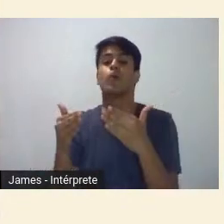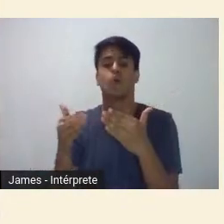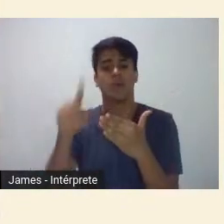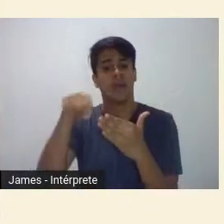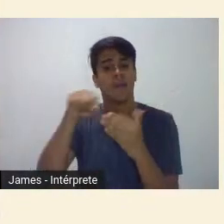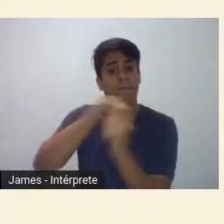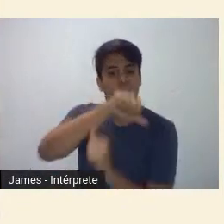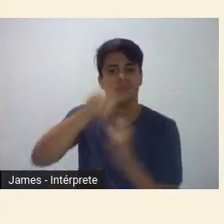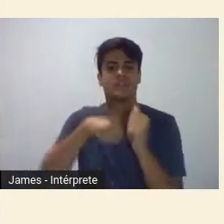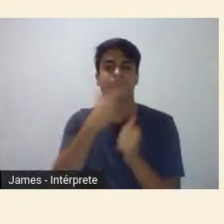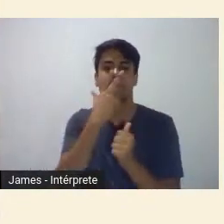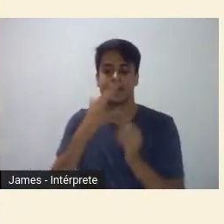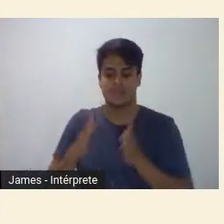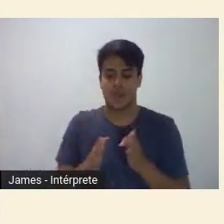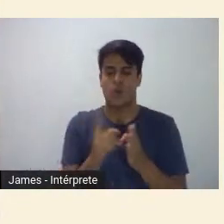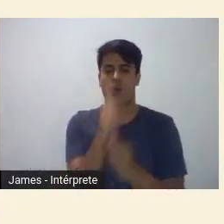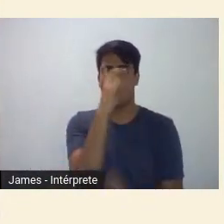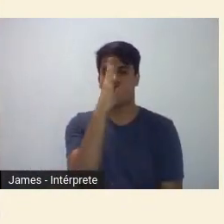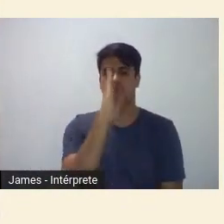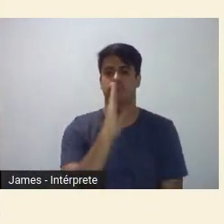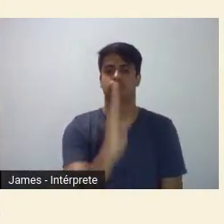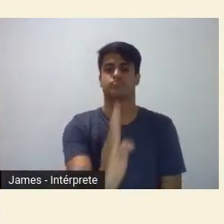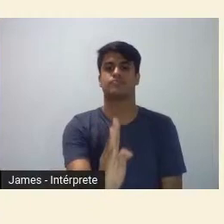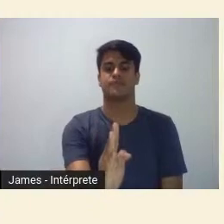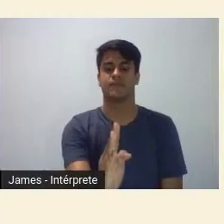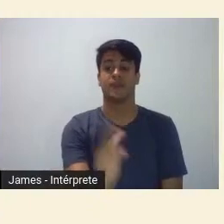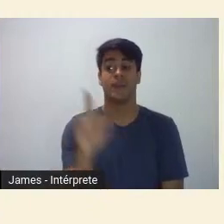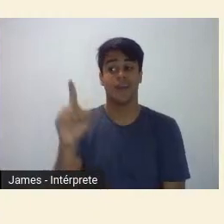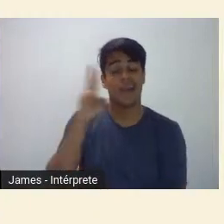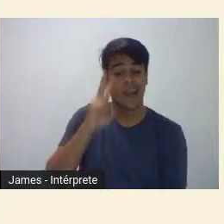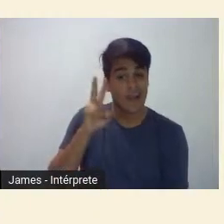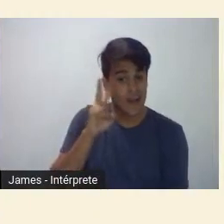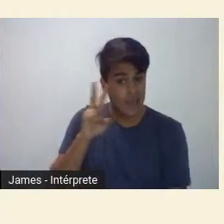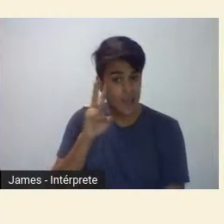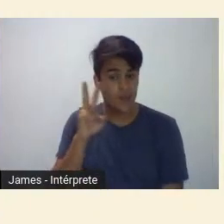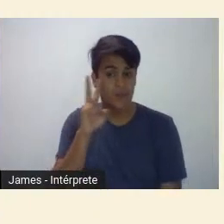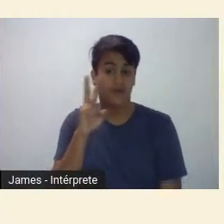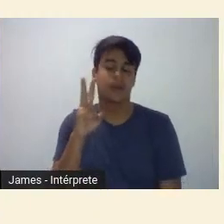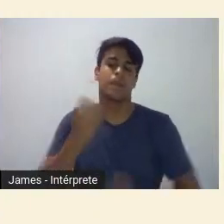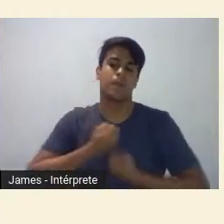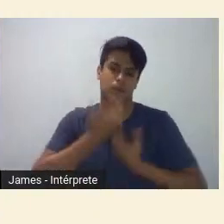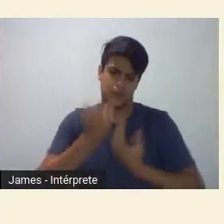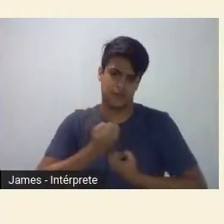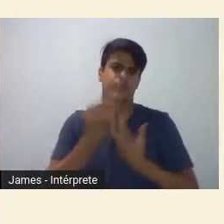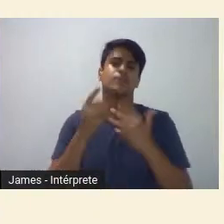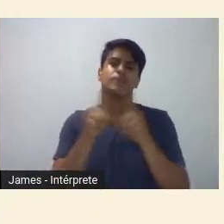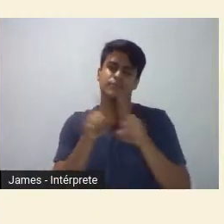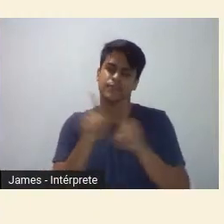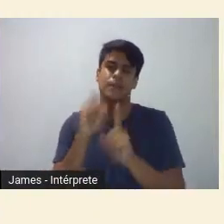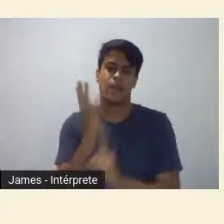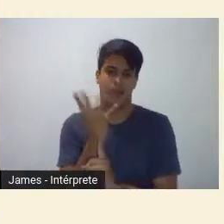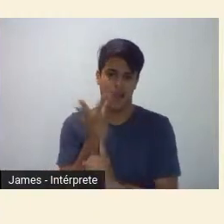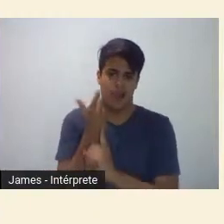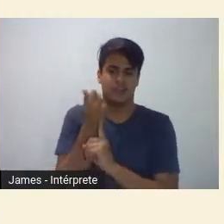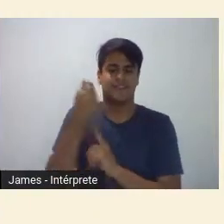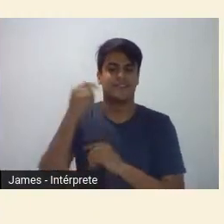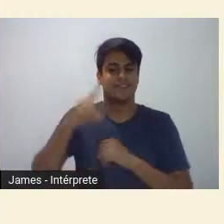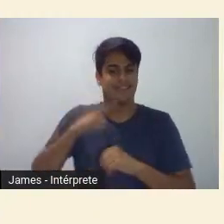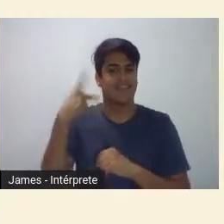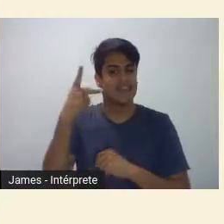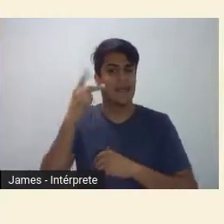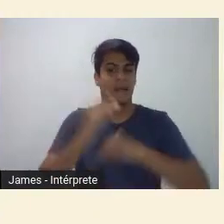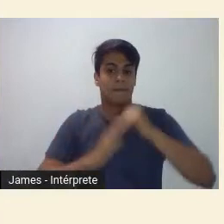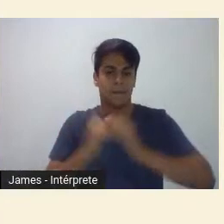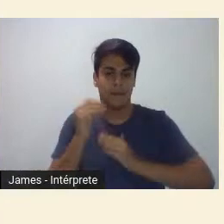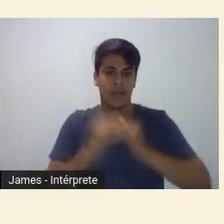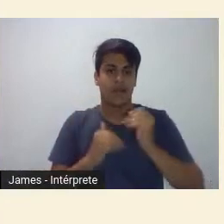de mão única é lá que ele nos lembra que a poesia e porque não a arte em geral produz em sua prática uma máquina de